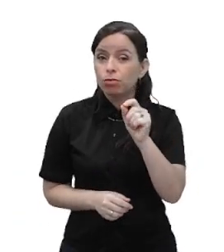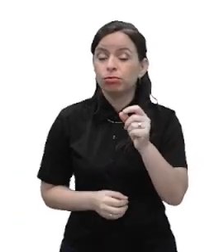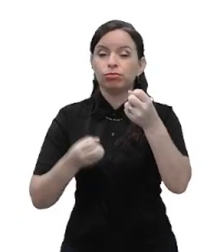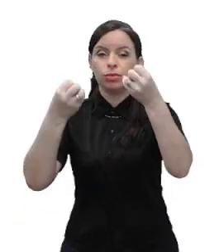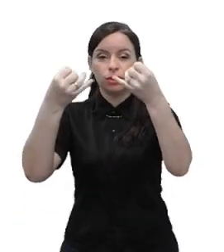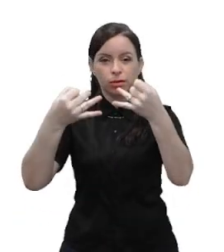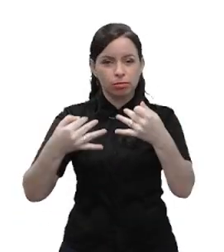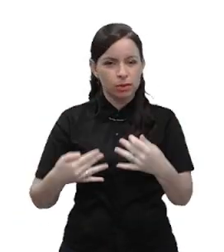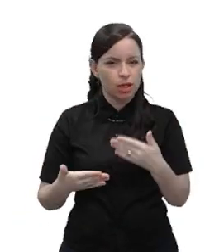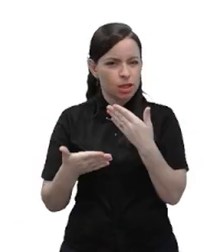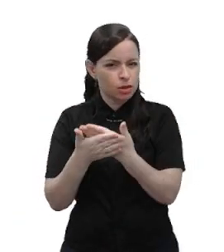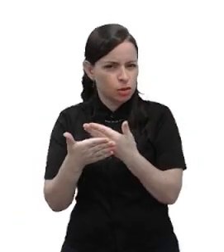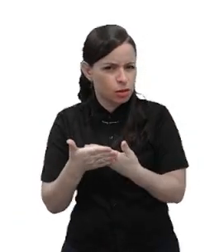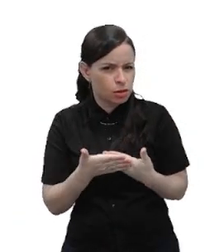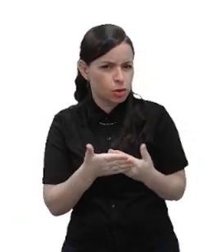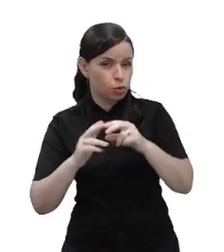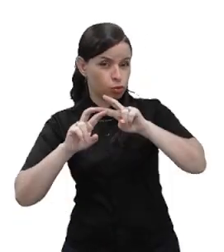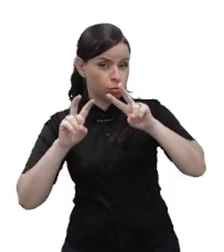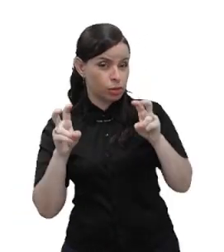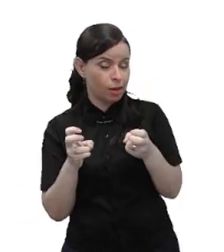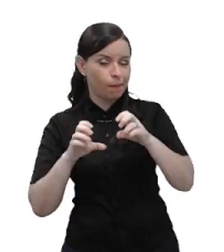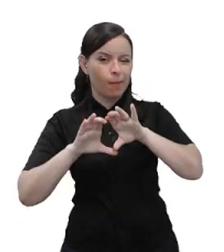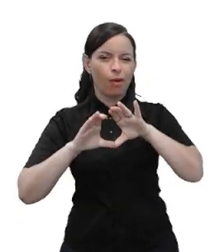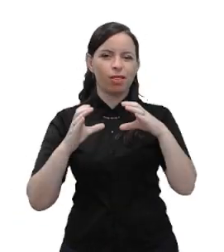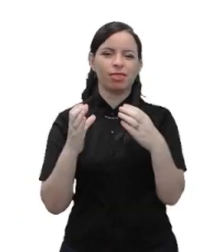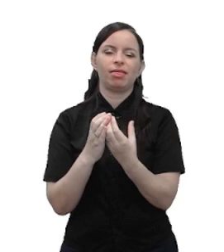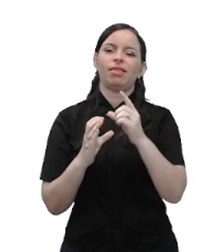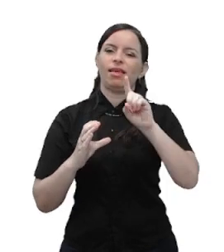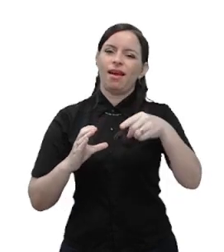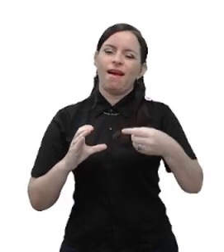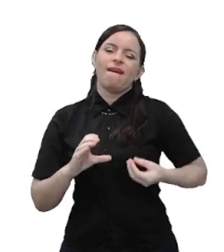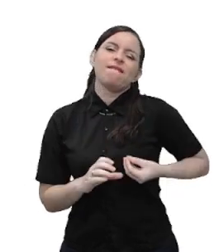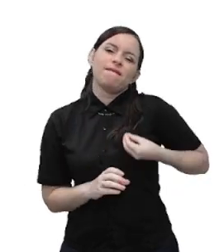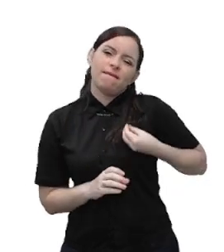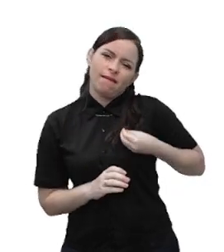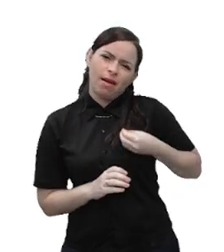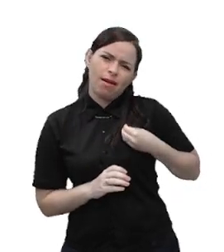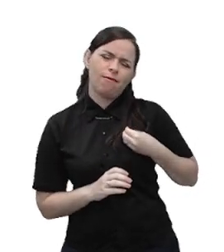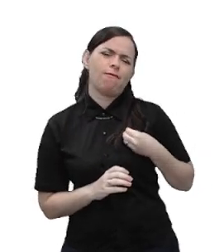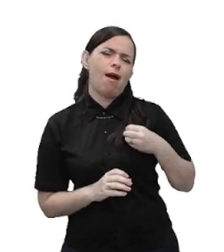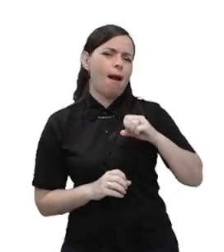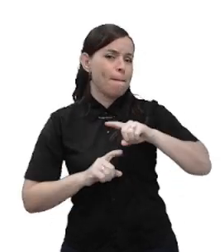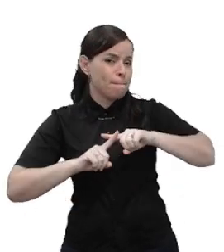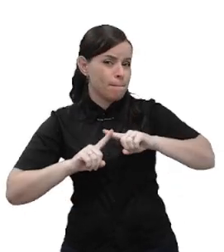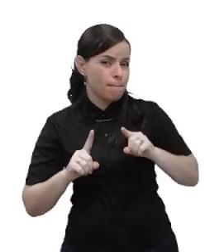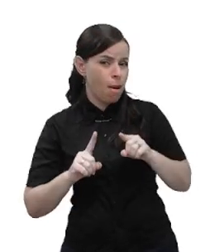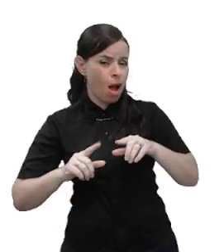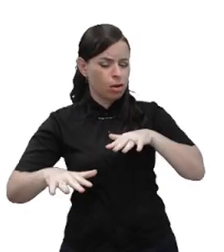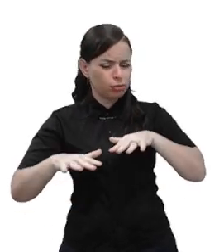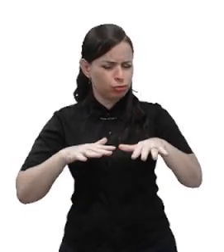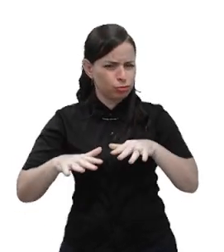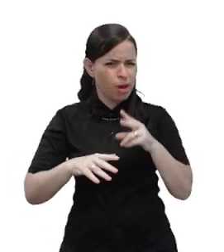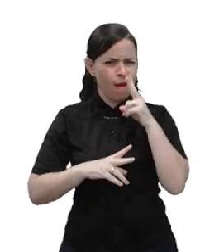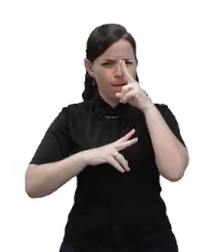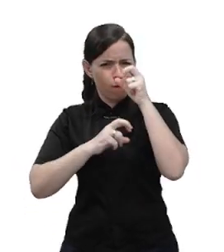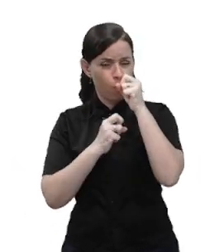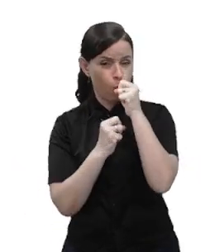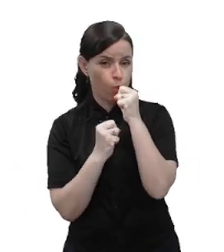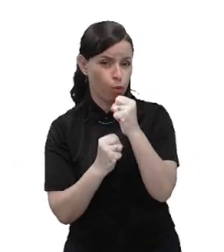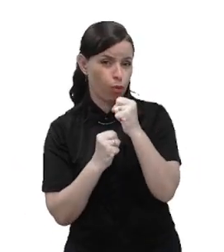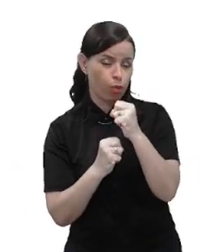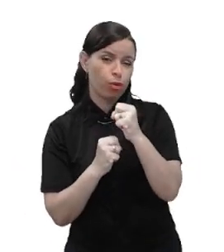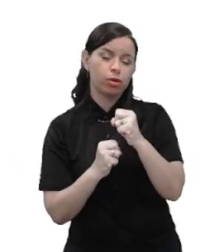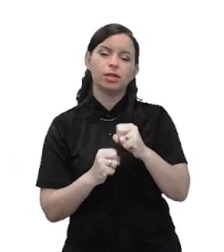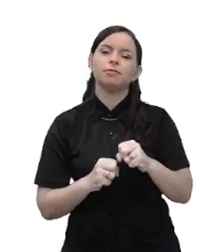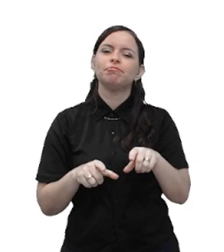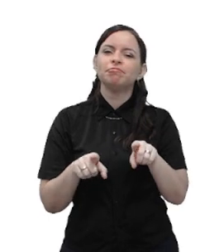estudante. Ele vai dizer que a comunidade é viva, embora turbulenta, fortalecedora, fortalecedora embora